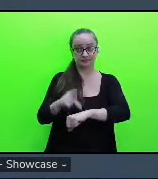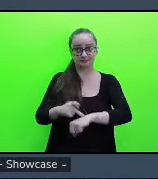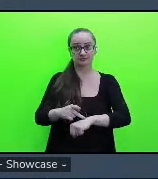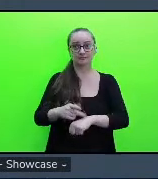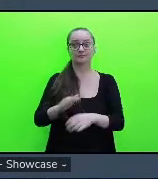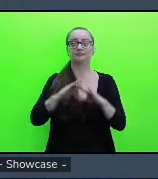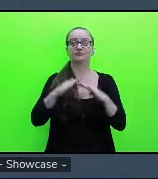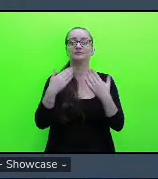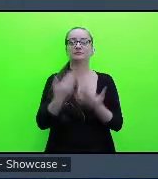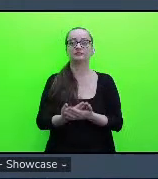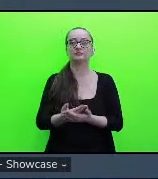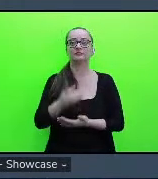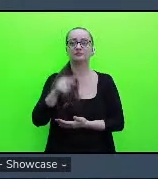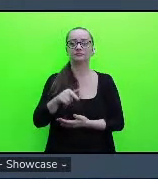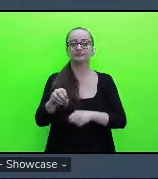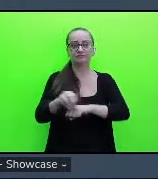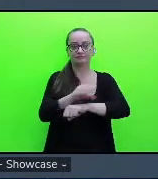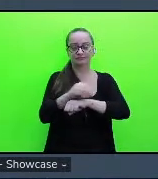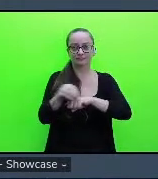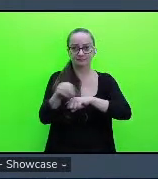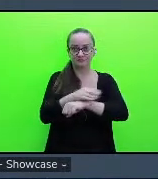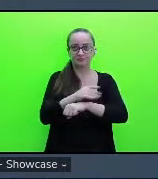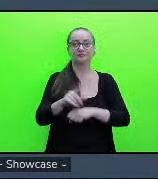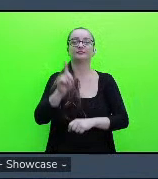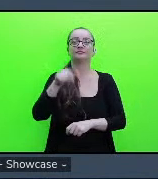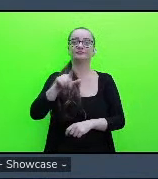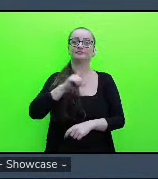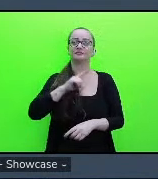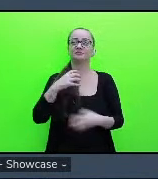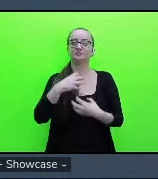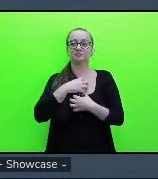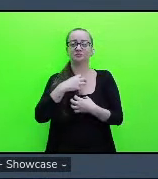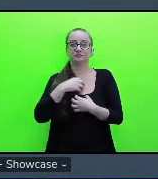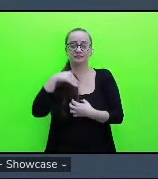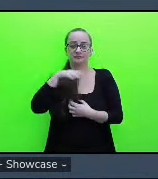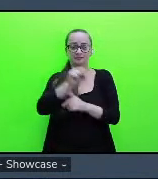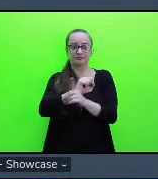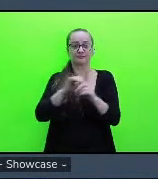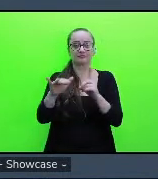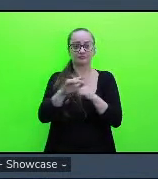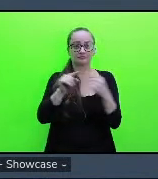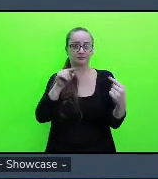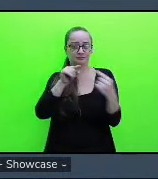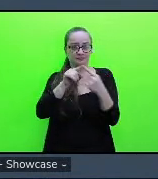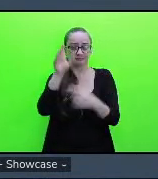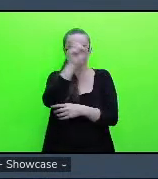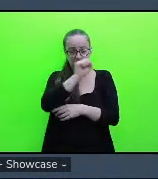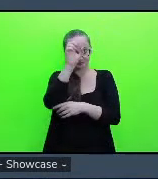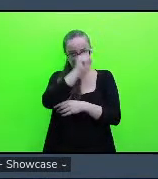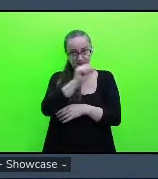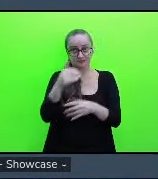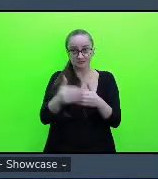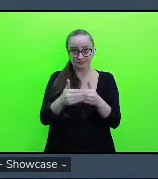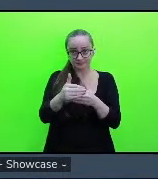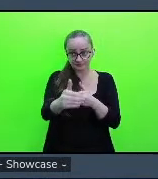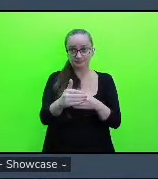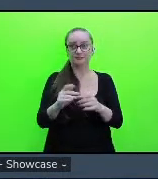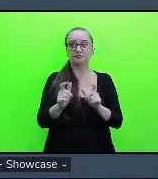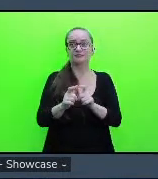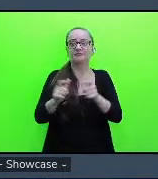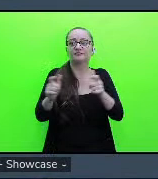ela é mediadora e tem um caráter mais social da aprendizagem a partir das dimensões